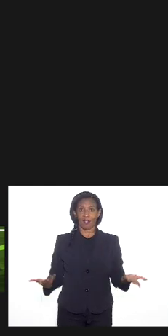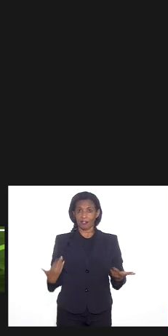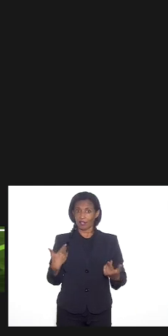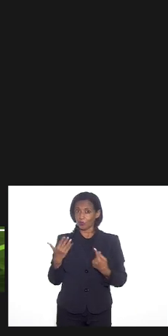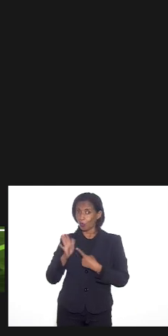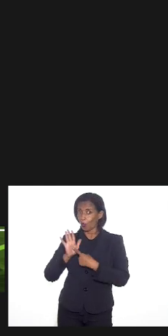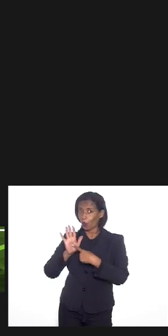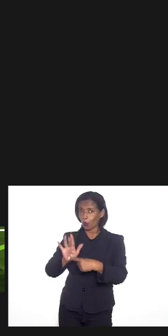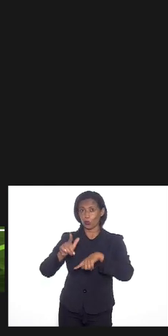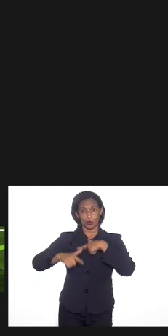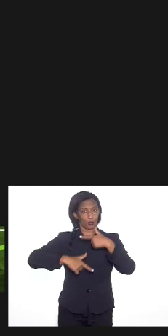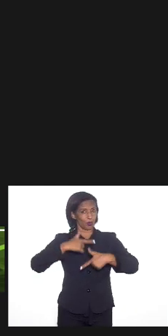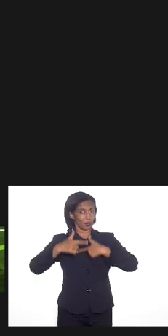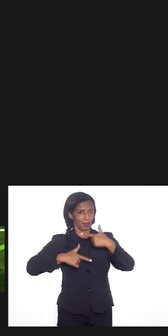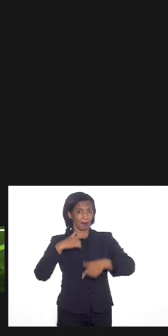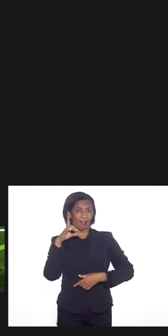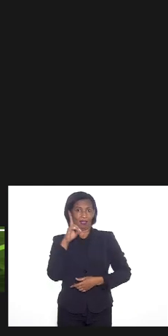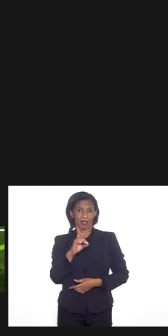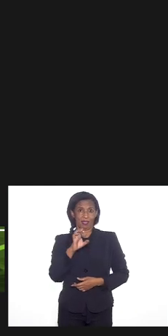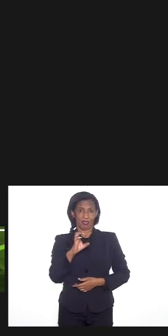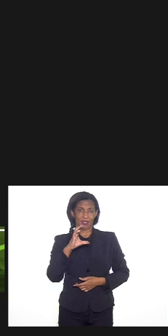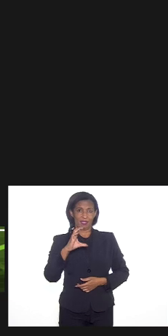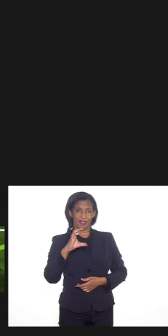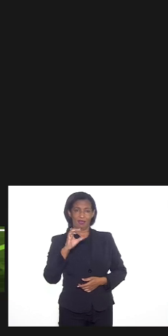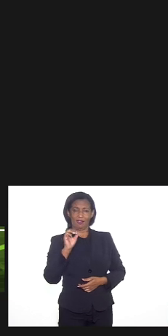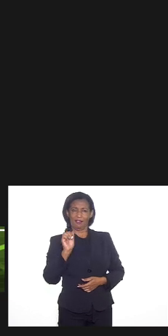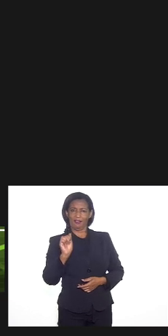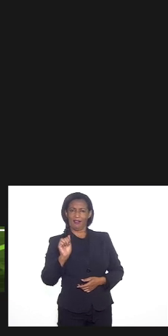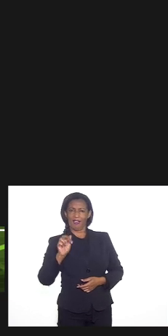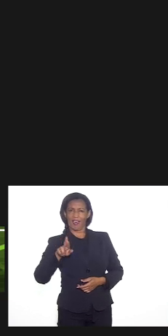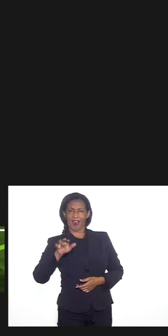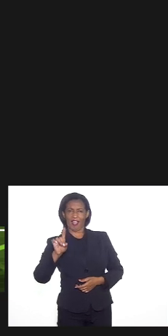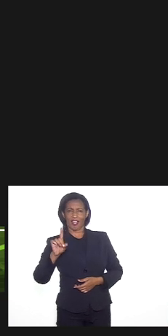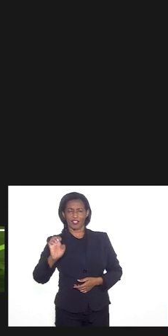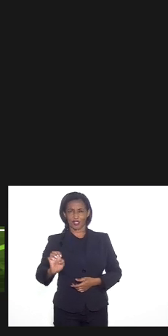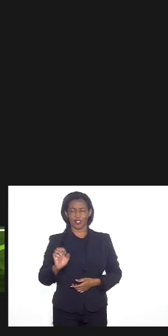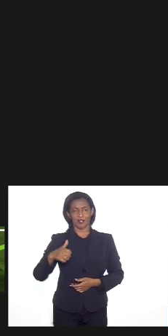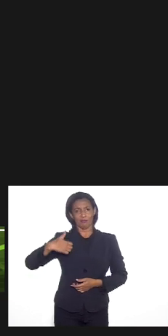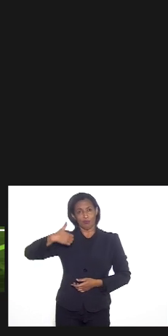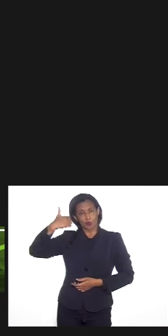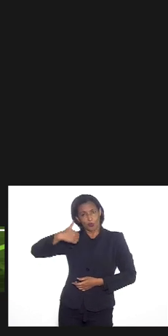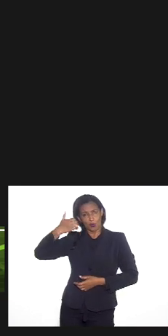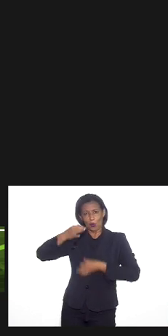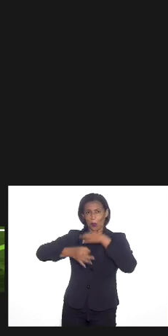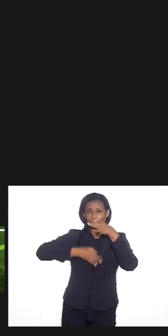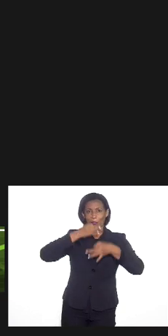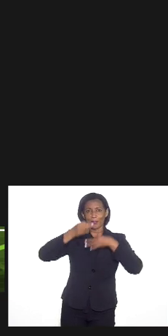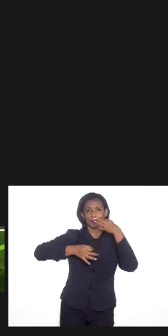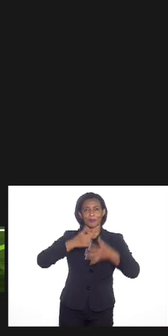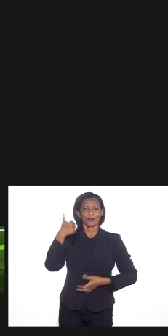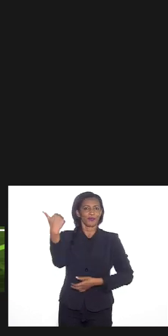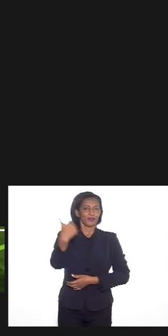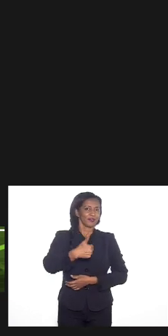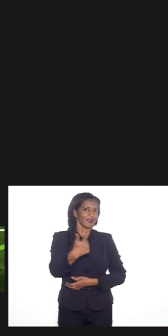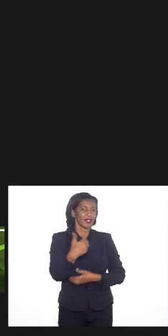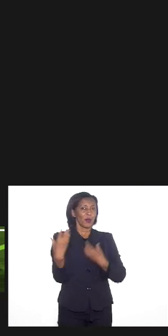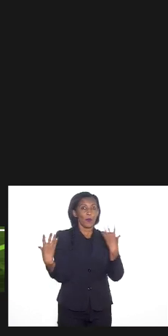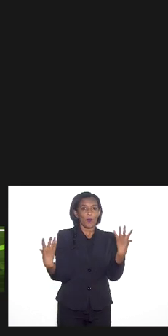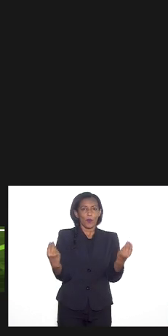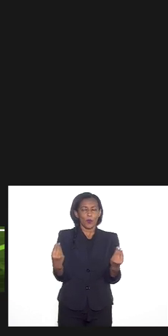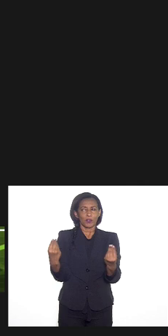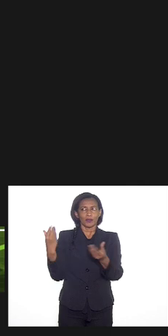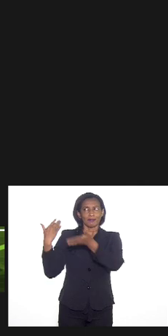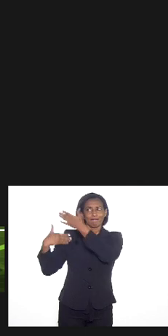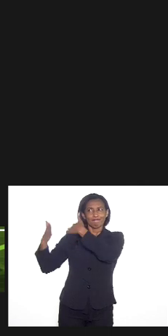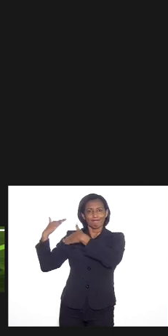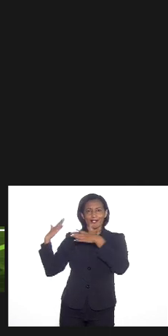sobre o trabalho ali na decrade só fazer duas pequenas considerações a primeira eu vejo que muito do antropológico